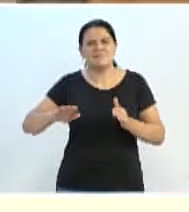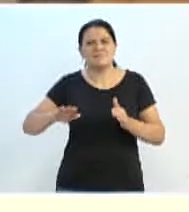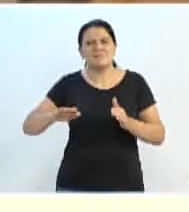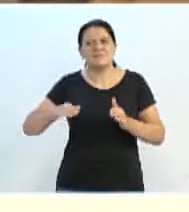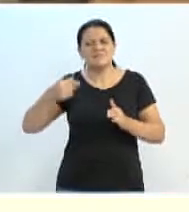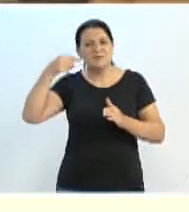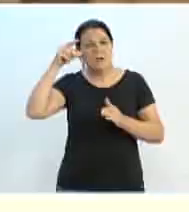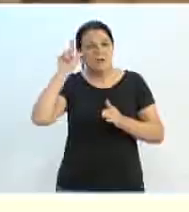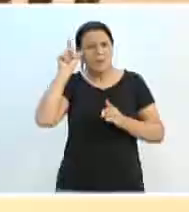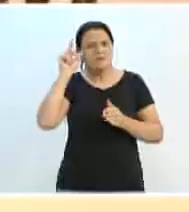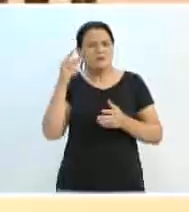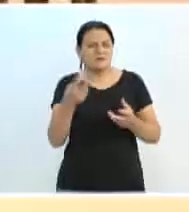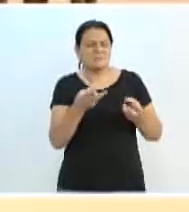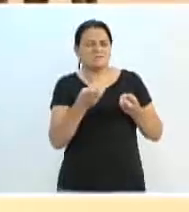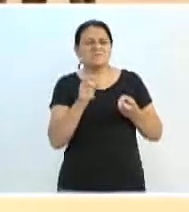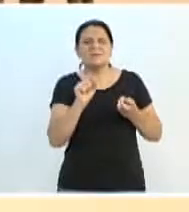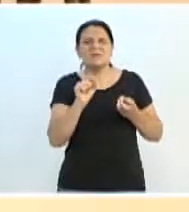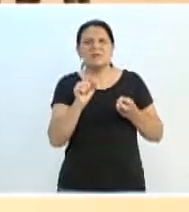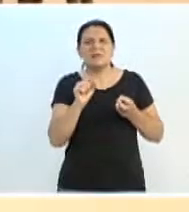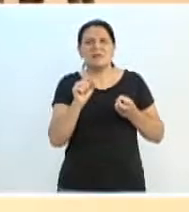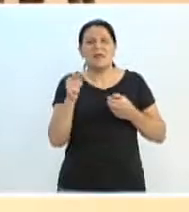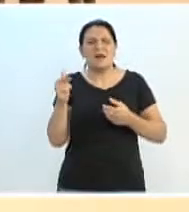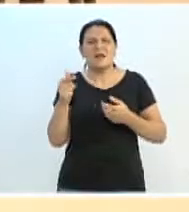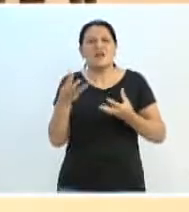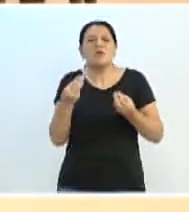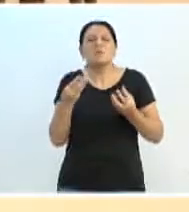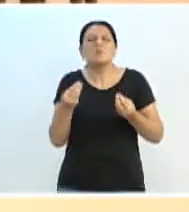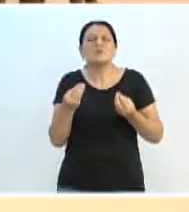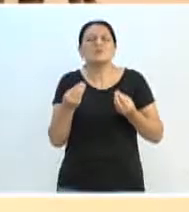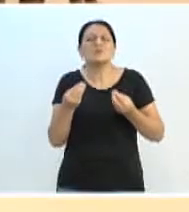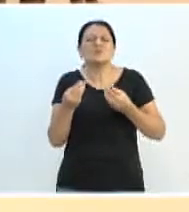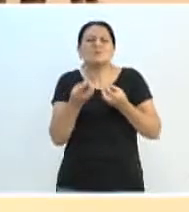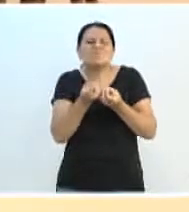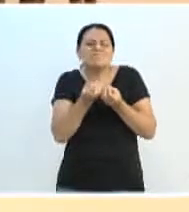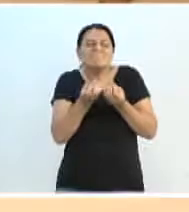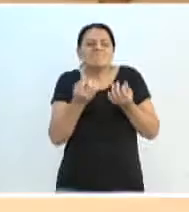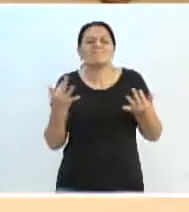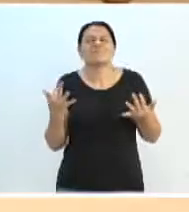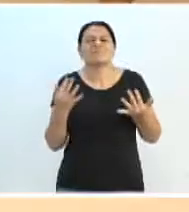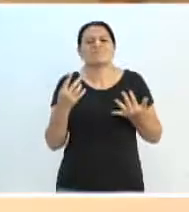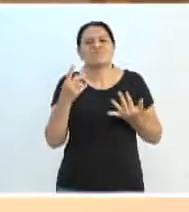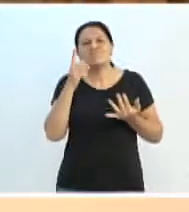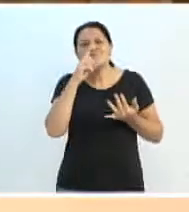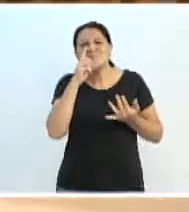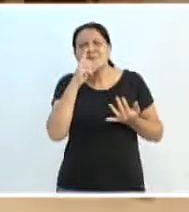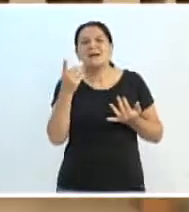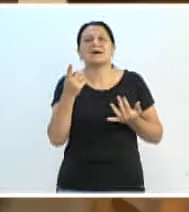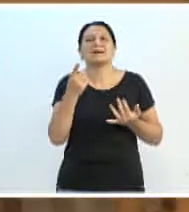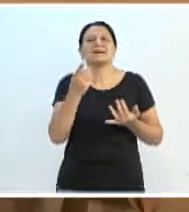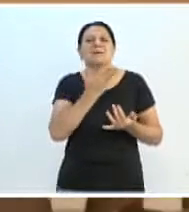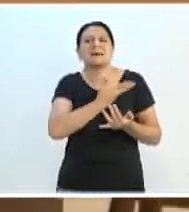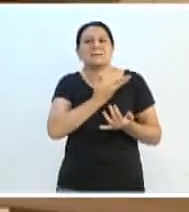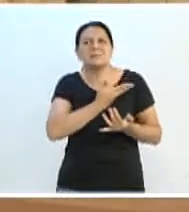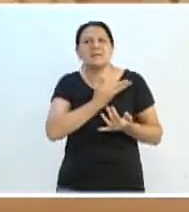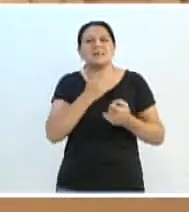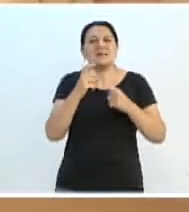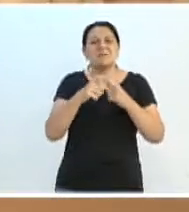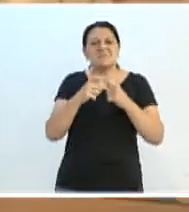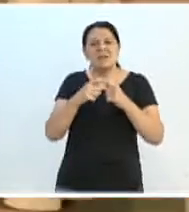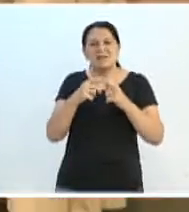mas ela se coloca como mãe, como amiga, não apenas dos nossos pequenos pacientes, mas dos familiares também.